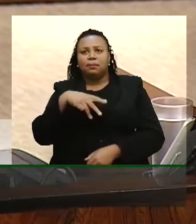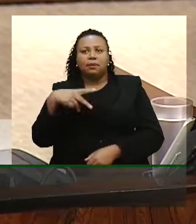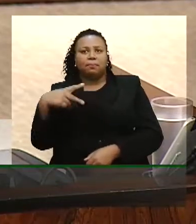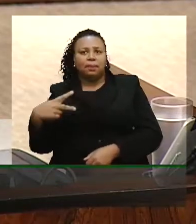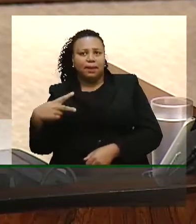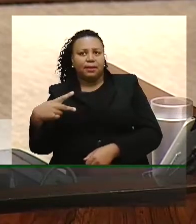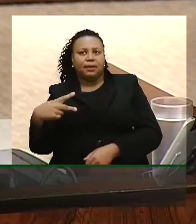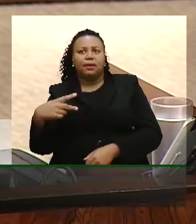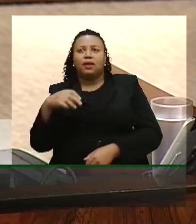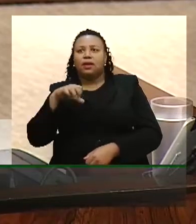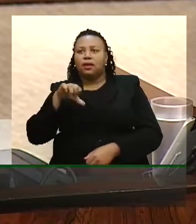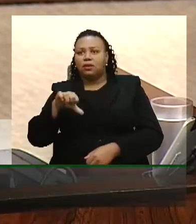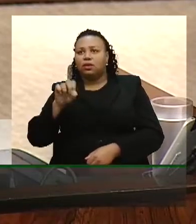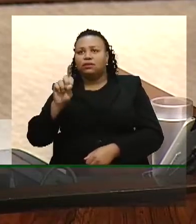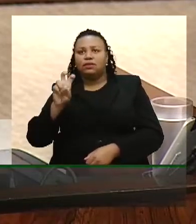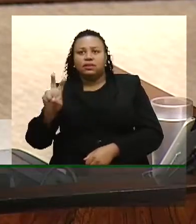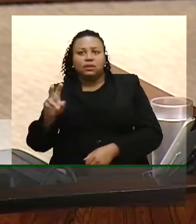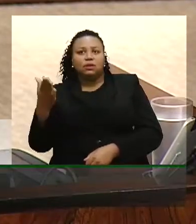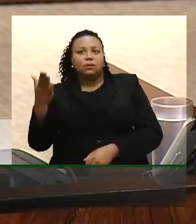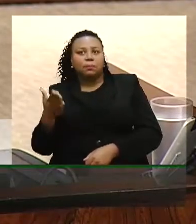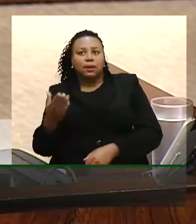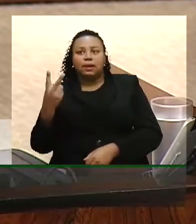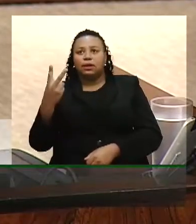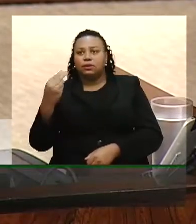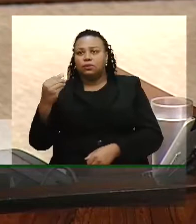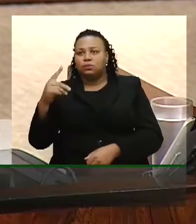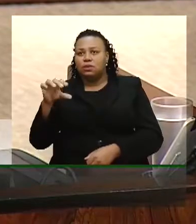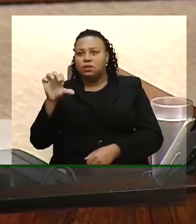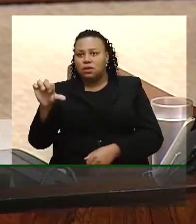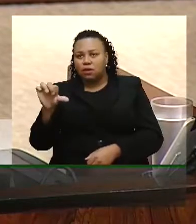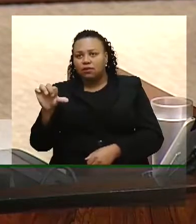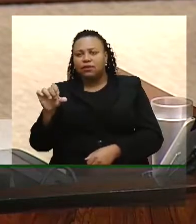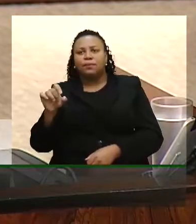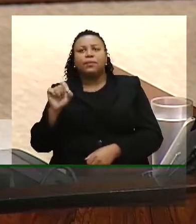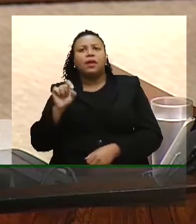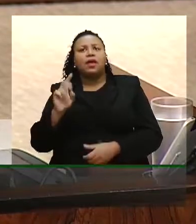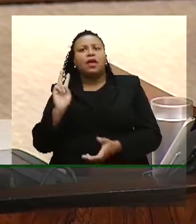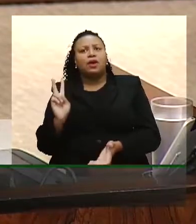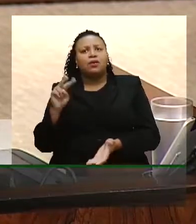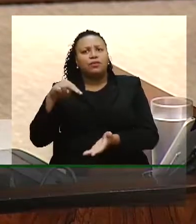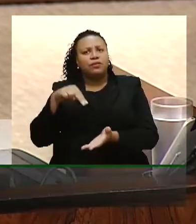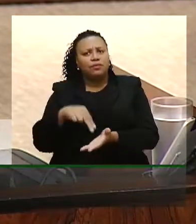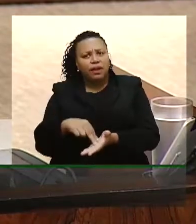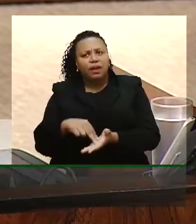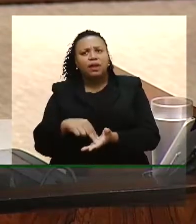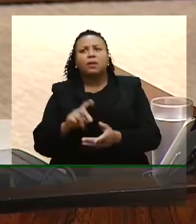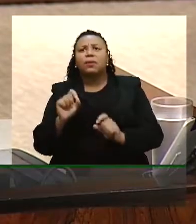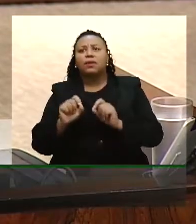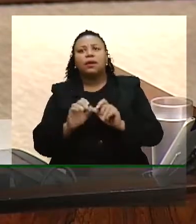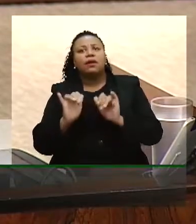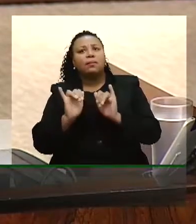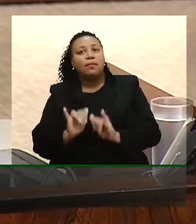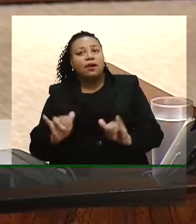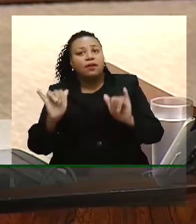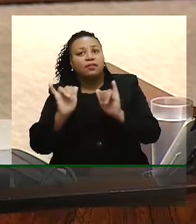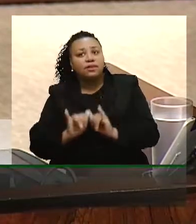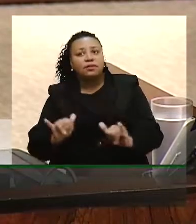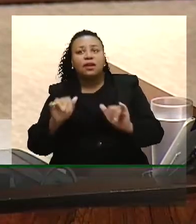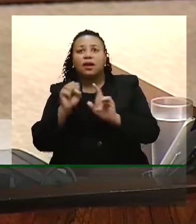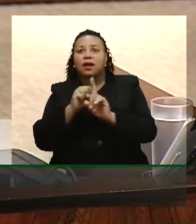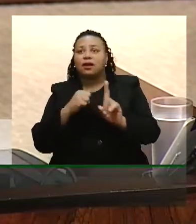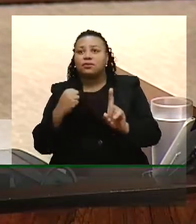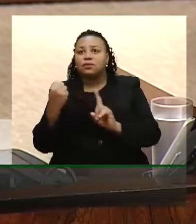905 de 2019. Ocupo este lugar para alertar a sociedade